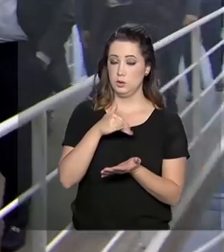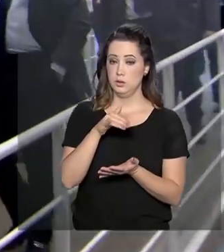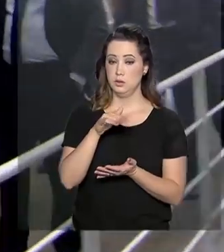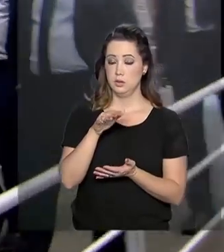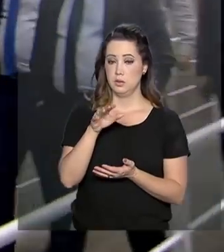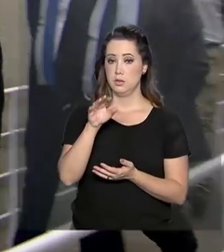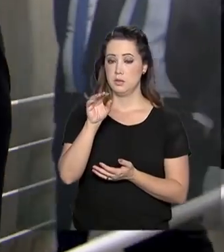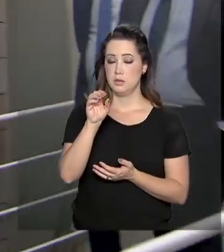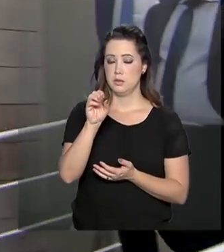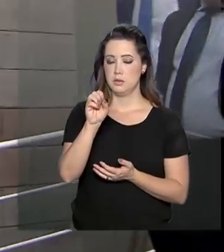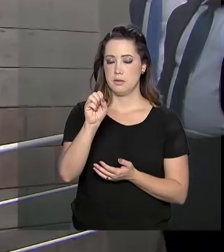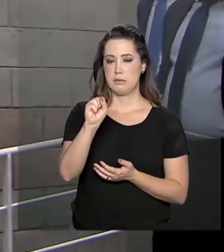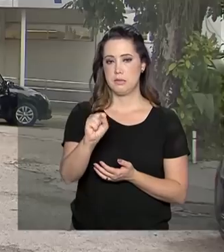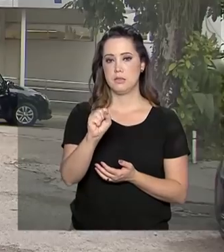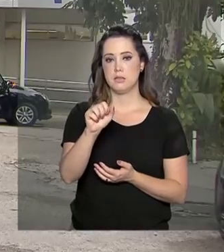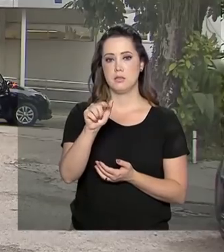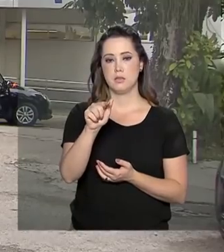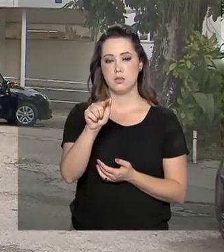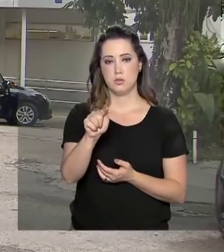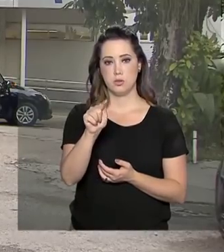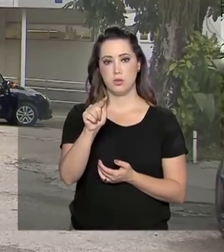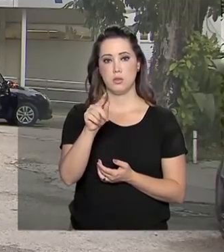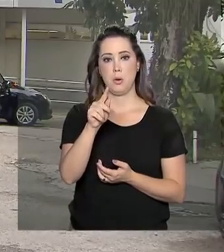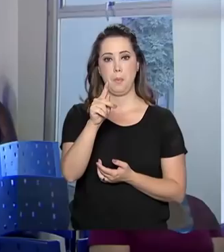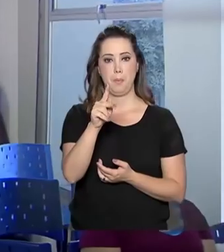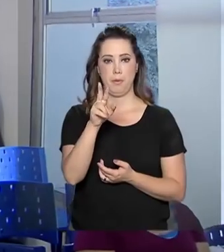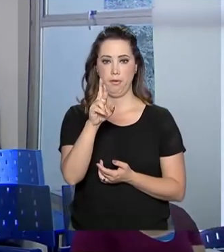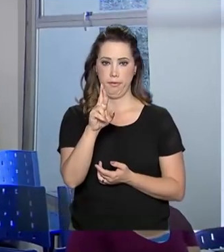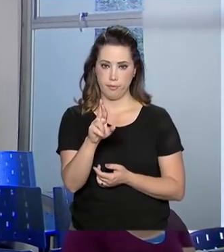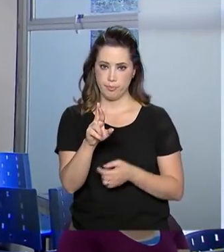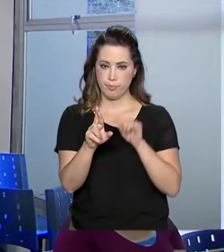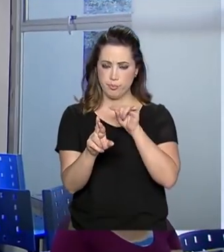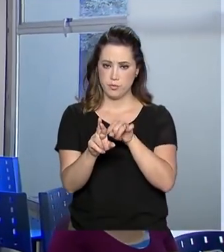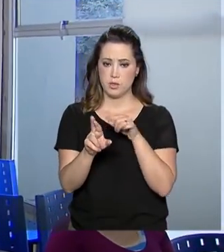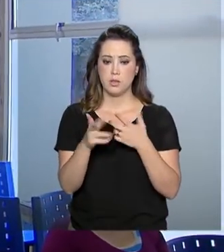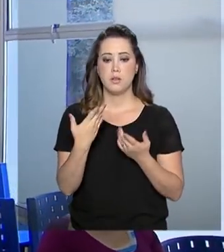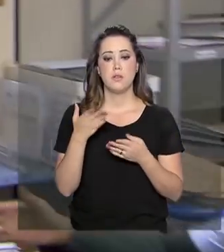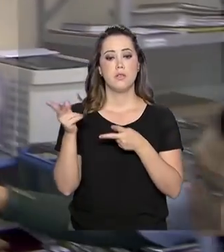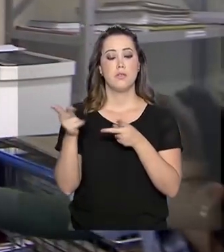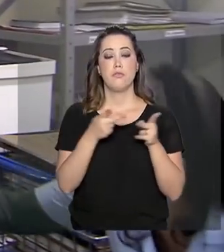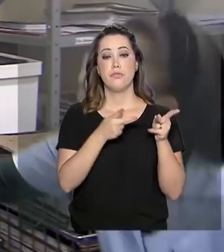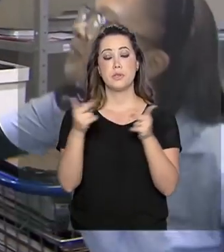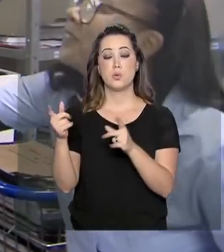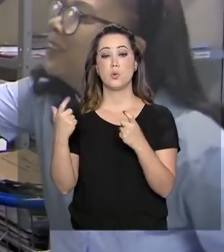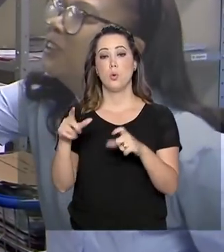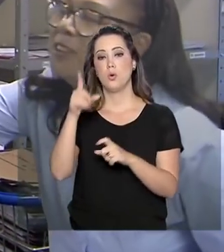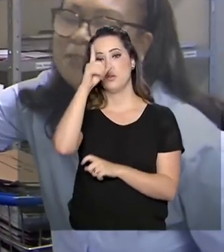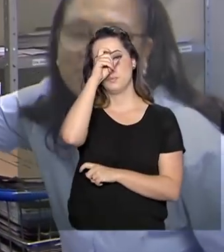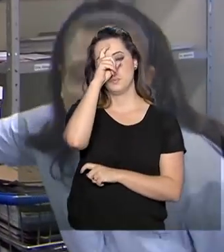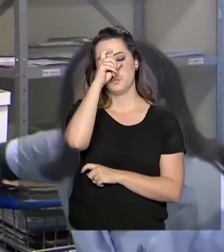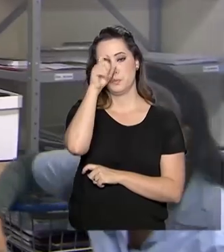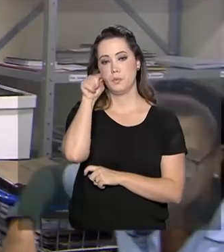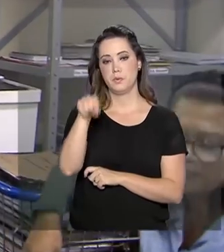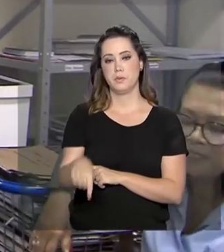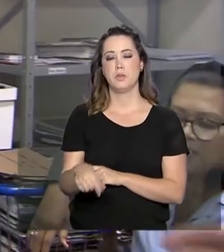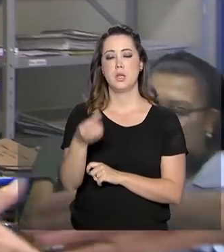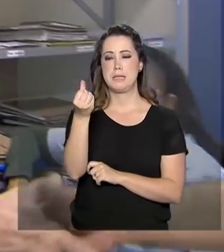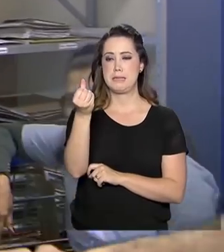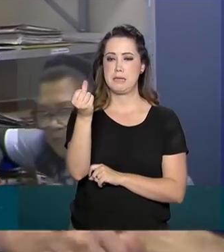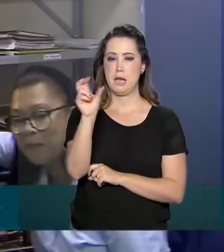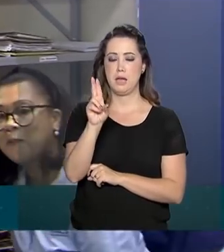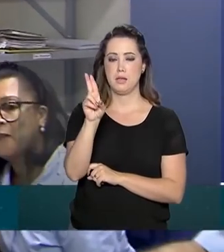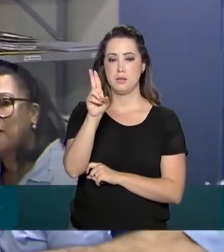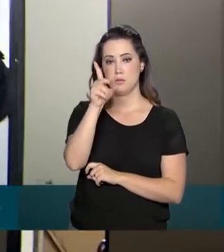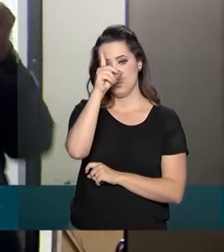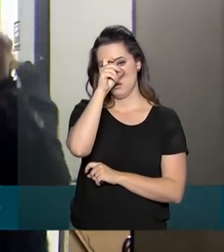Presidência da República, visitou o Hospital Cardoso Fontes, uma das seis unidades federais no Rio de Janeiro que estão no programa de